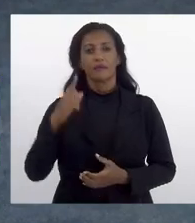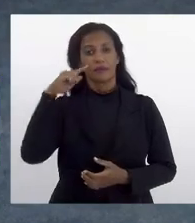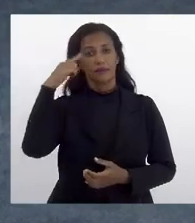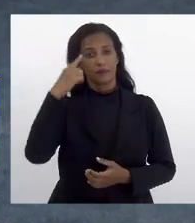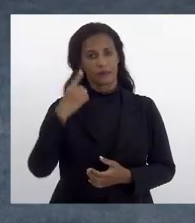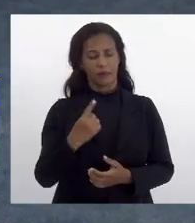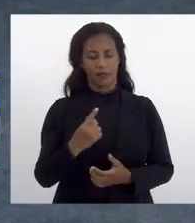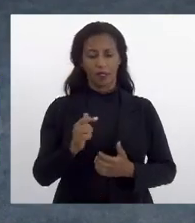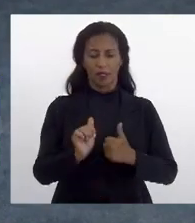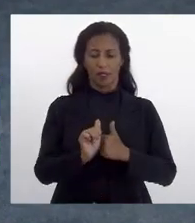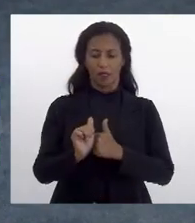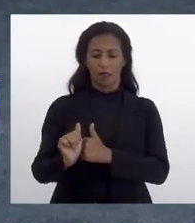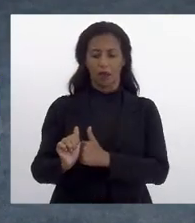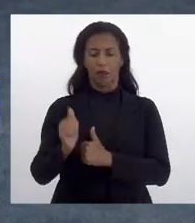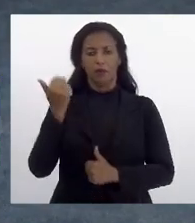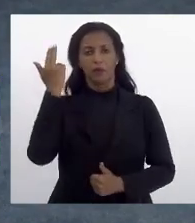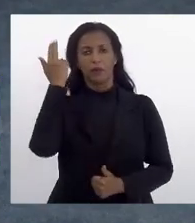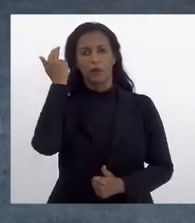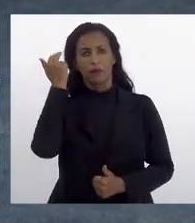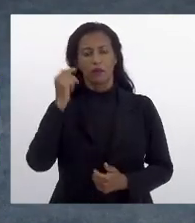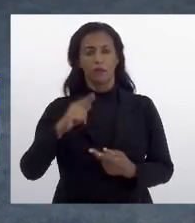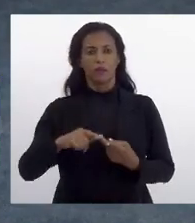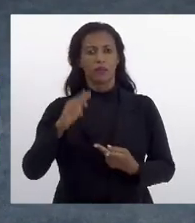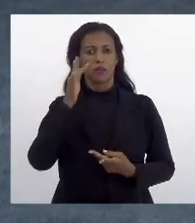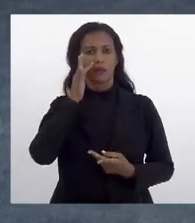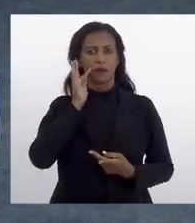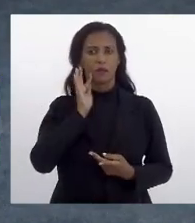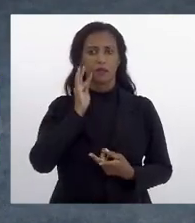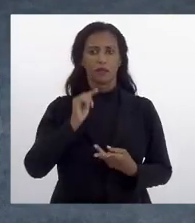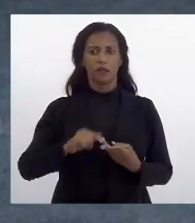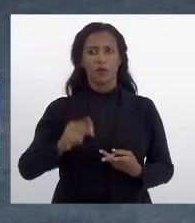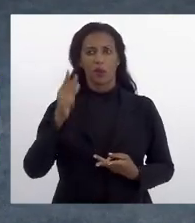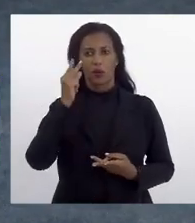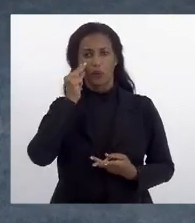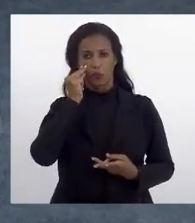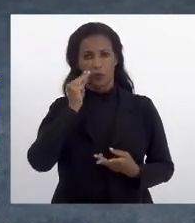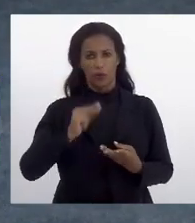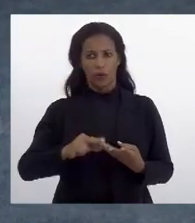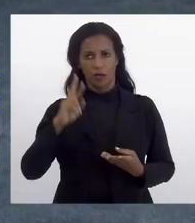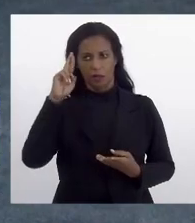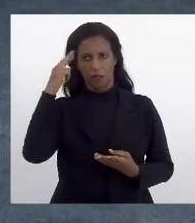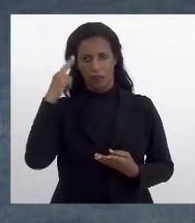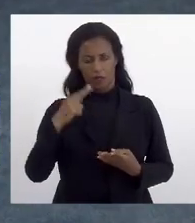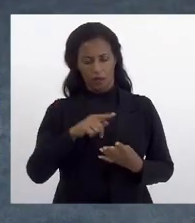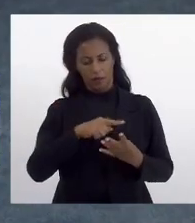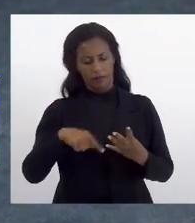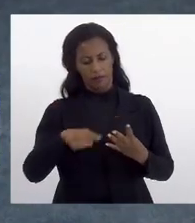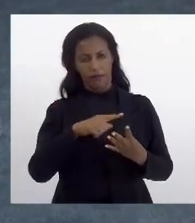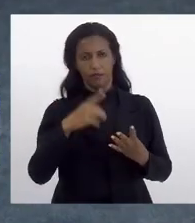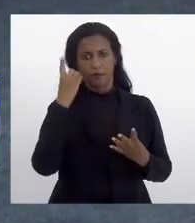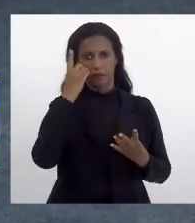acompanhada de Elomar Coelho, Flávio Serafini, Mônica Francisco e Renata Sousa.